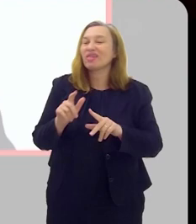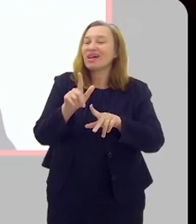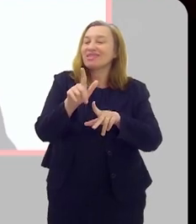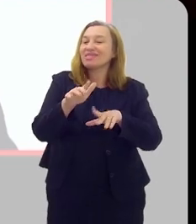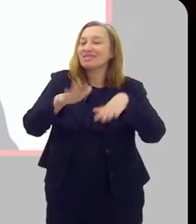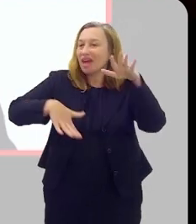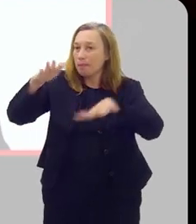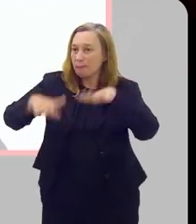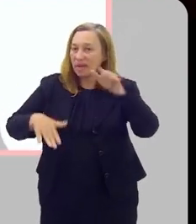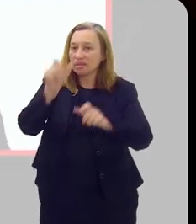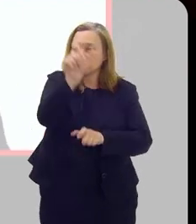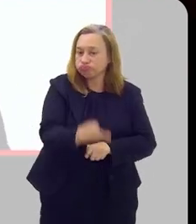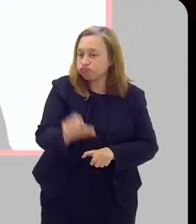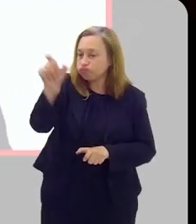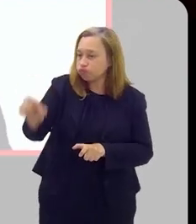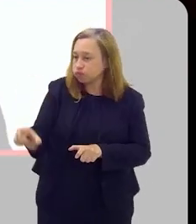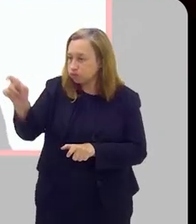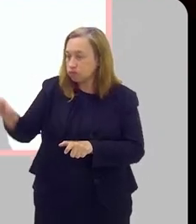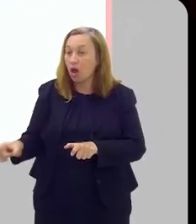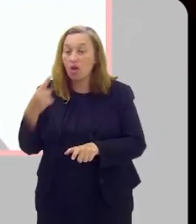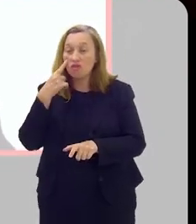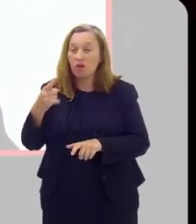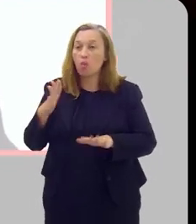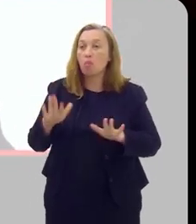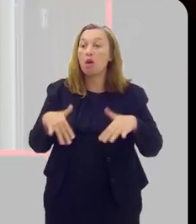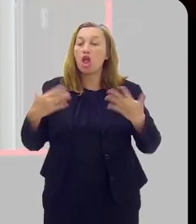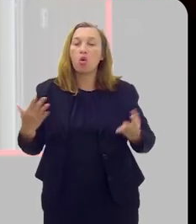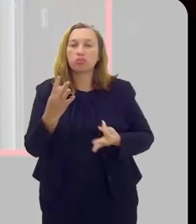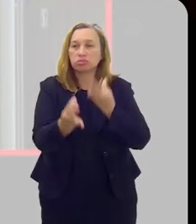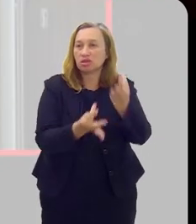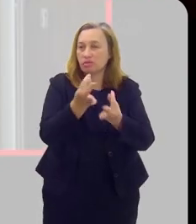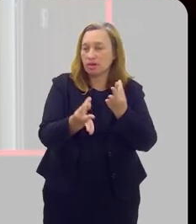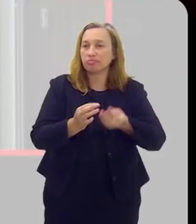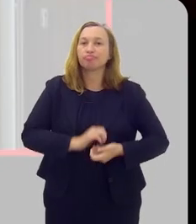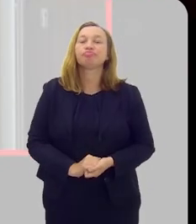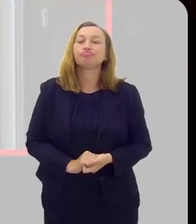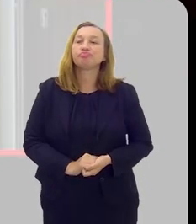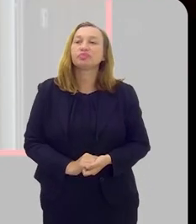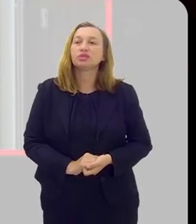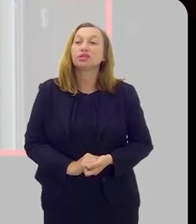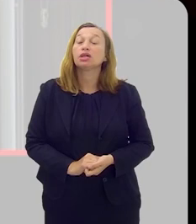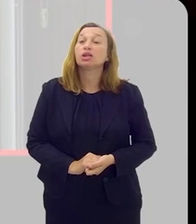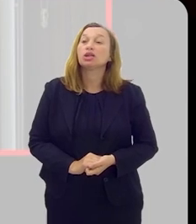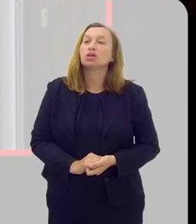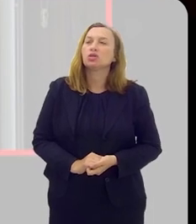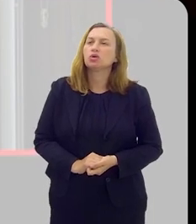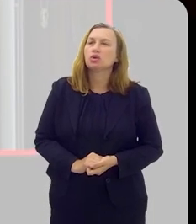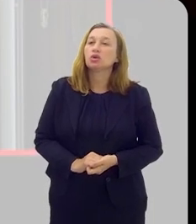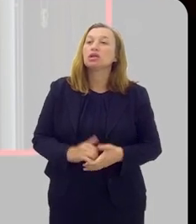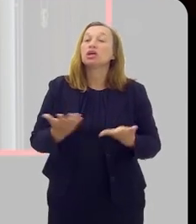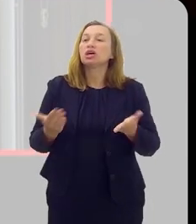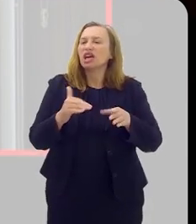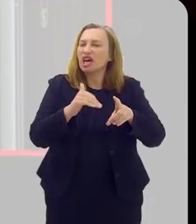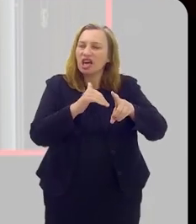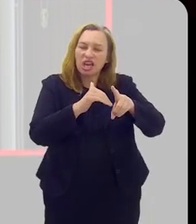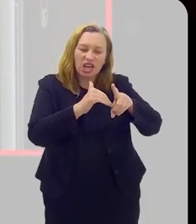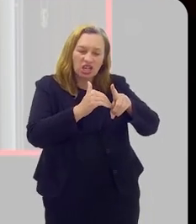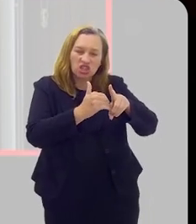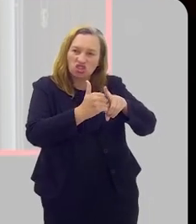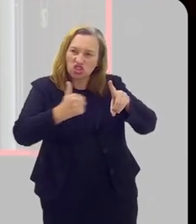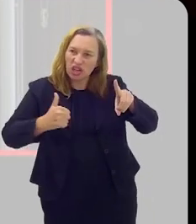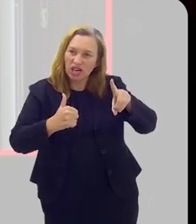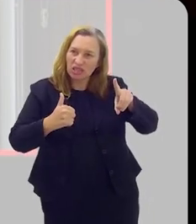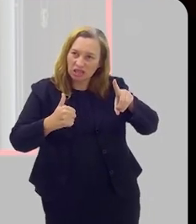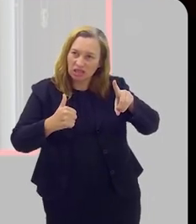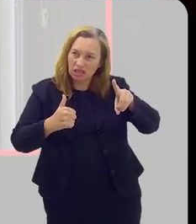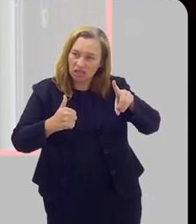aí é muito de caso a caso que a gente seleciona qual é a melhor abordagem. E aí, a partir da retirada da próstata,